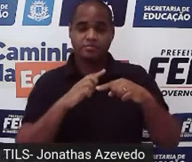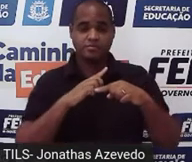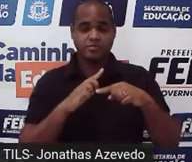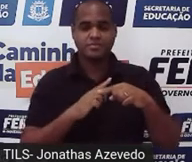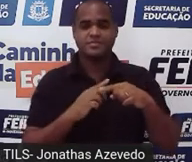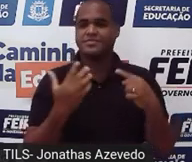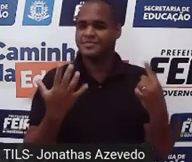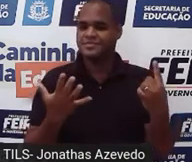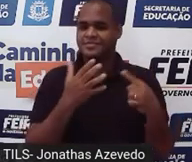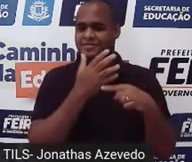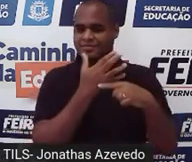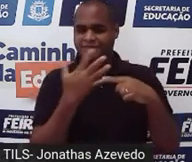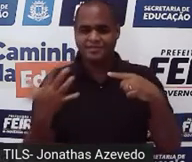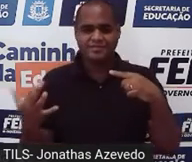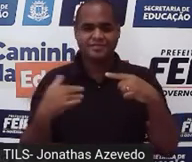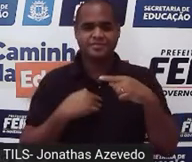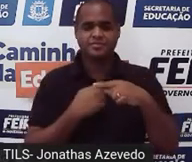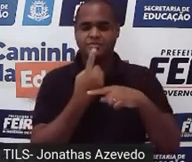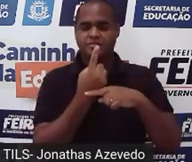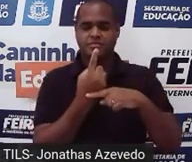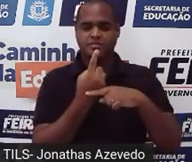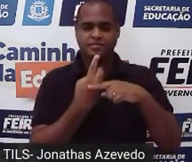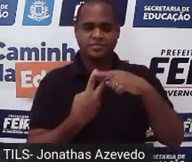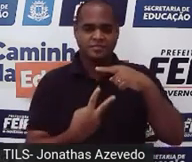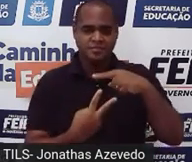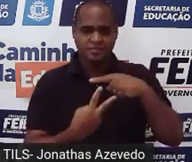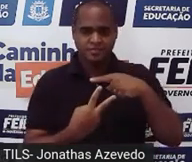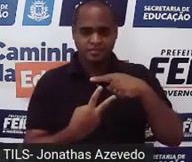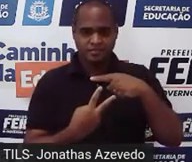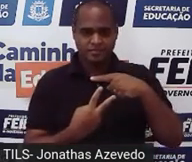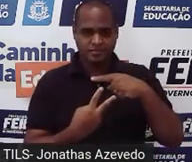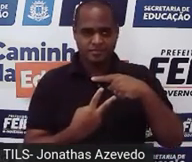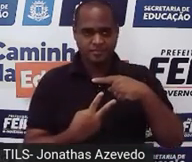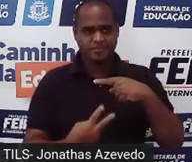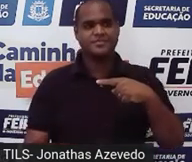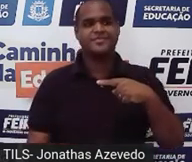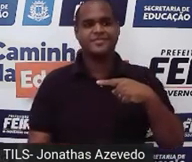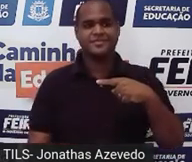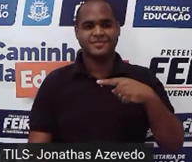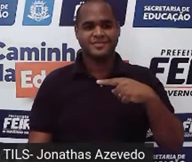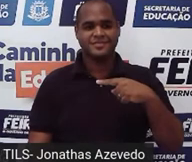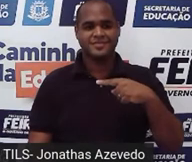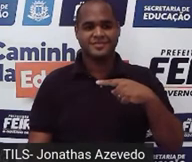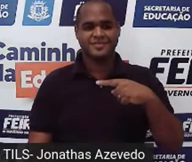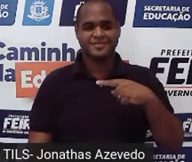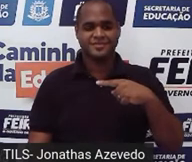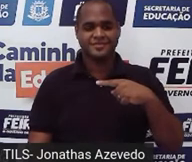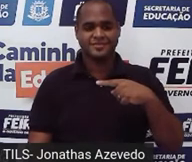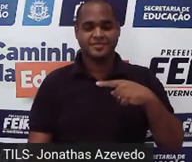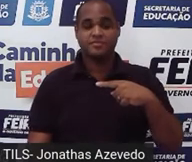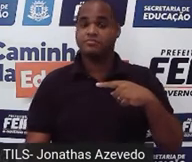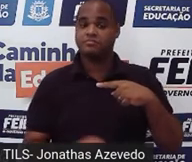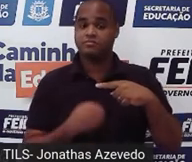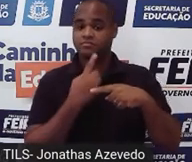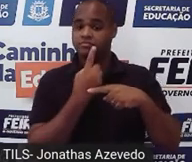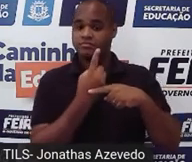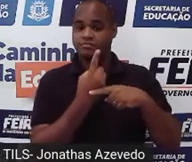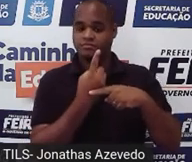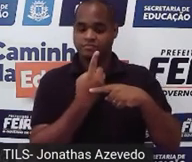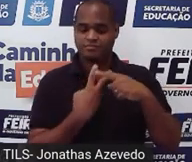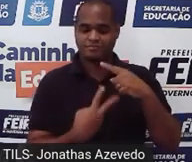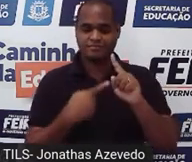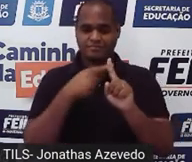primeira fração, meio. Essa fração com o número 1 em cima e o número 2 embaixo. Porque representa